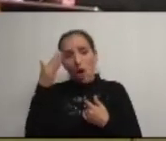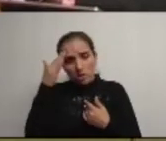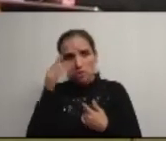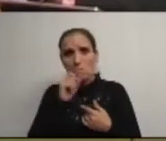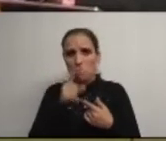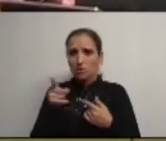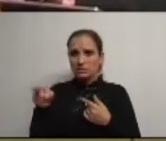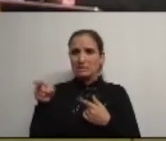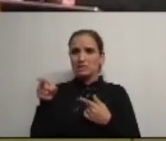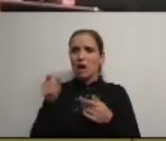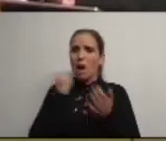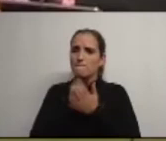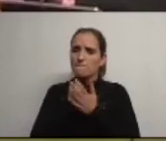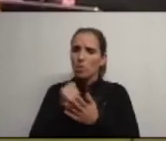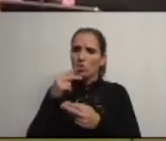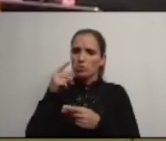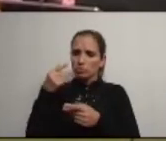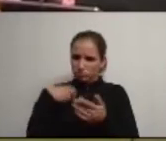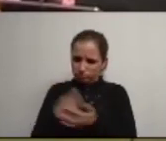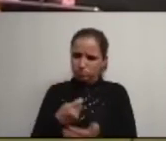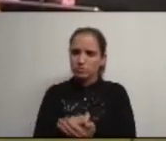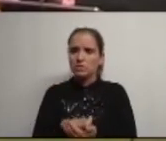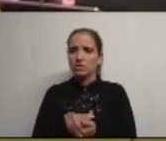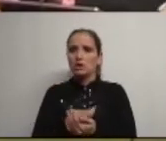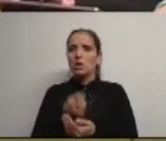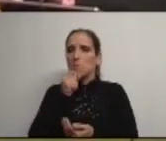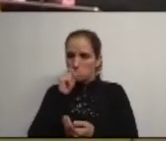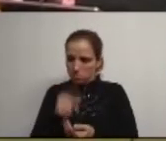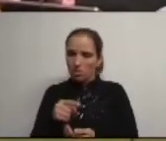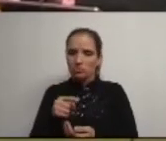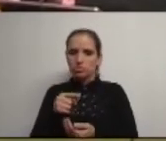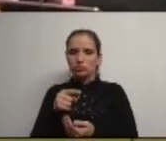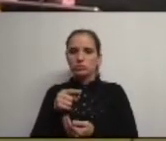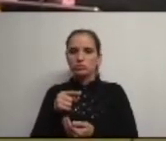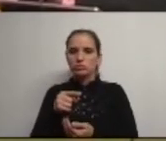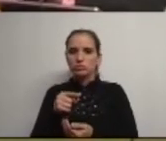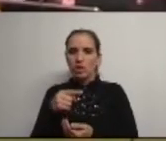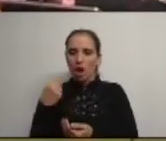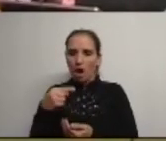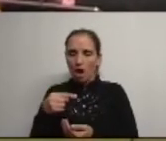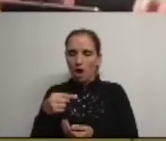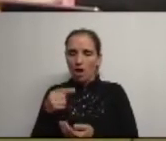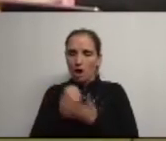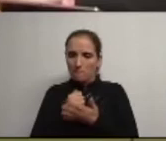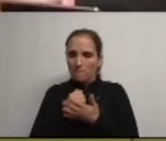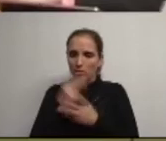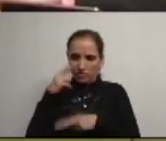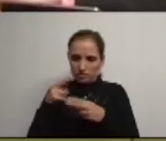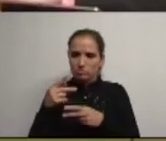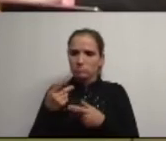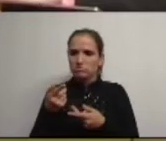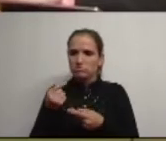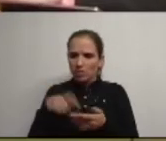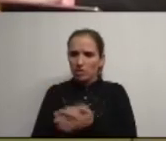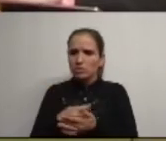que posso ter apoio financeiro eu entendo que posso ter apoio financeiro apoio financeiro para o fazer mas